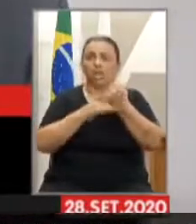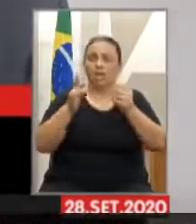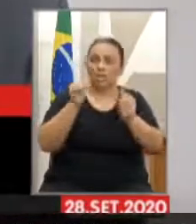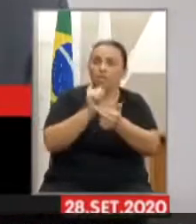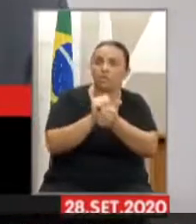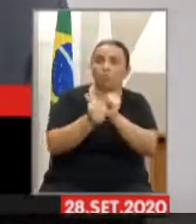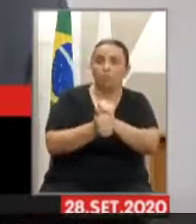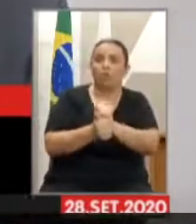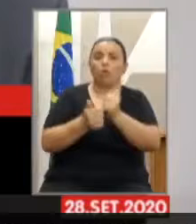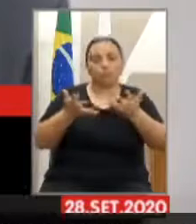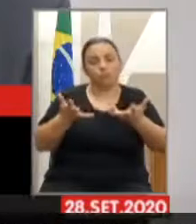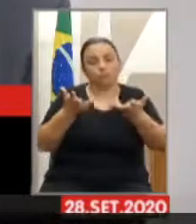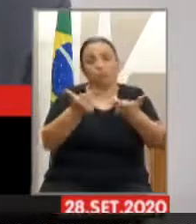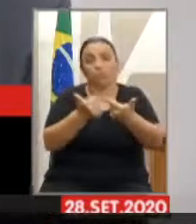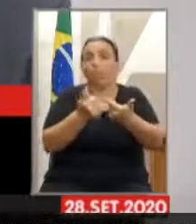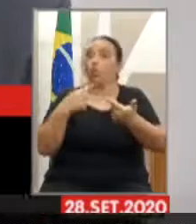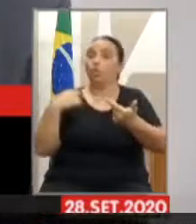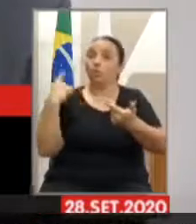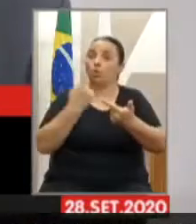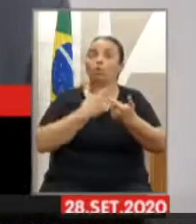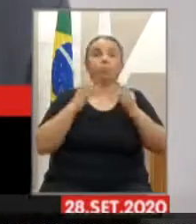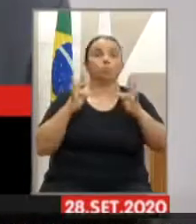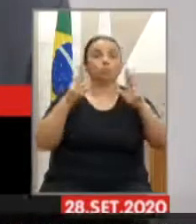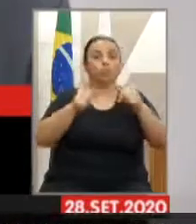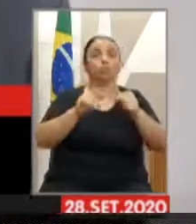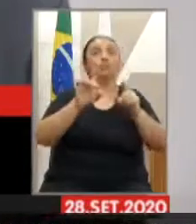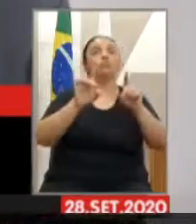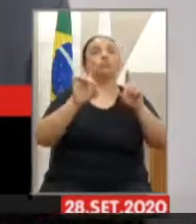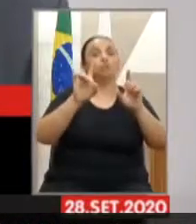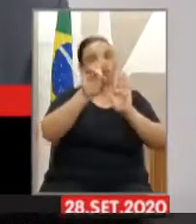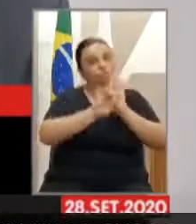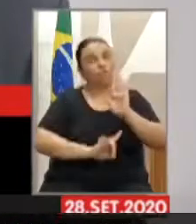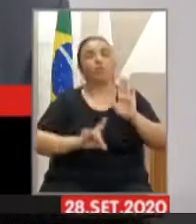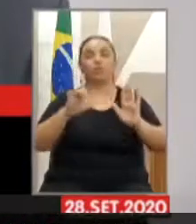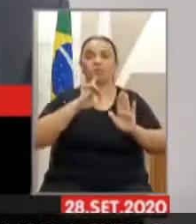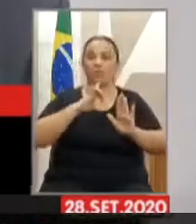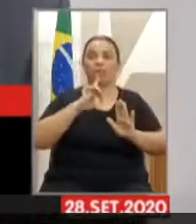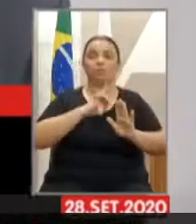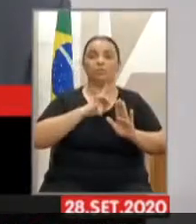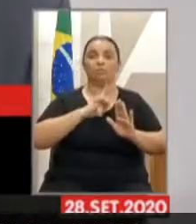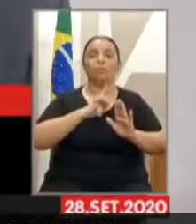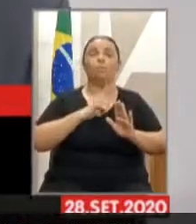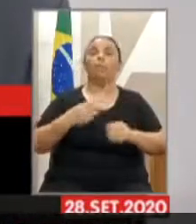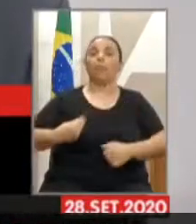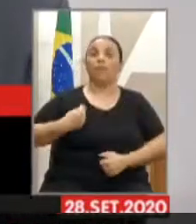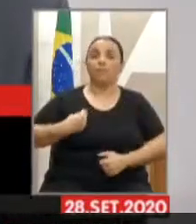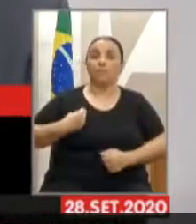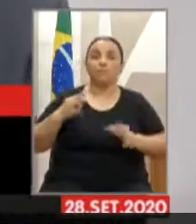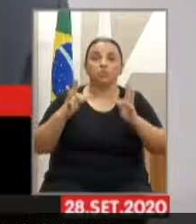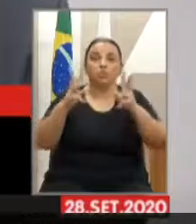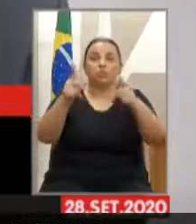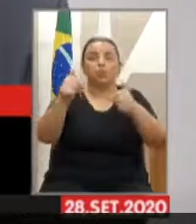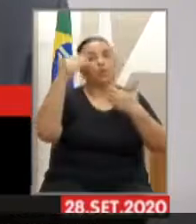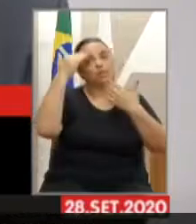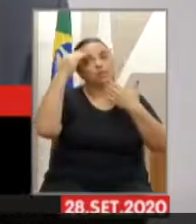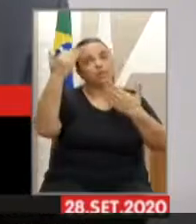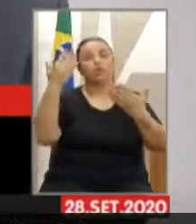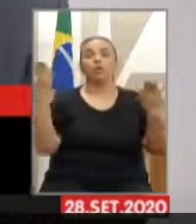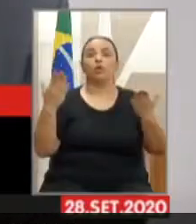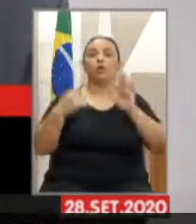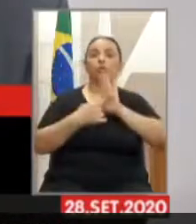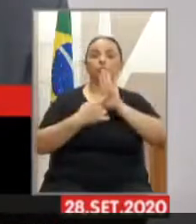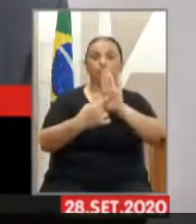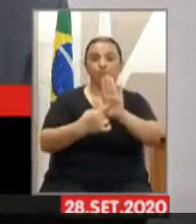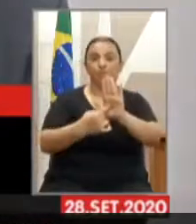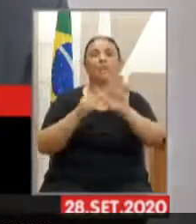temos direito de cidadão. Agradecendo muito a presença de todos e mostrando aqui hoje, na comemoração, que foi no dia